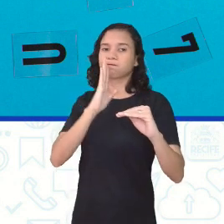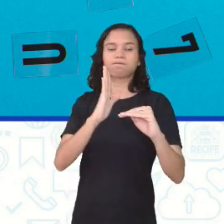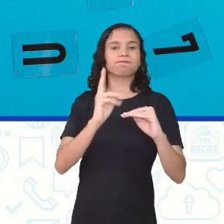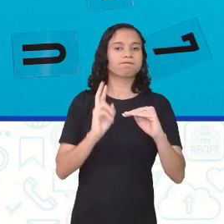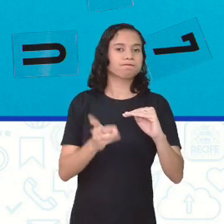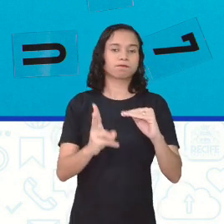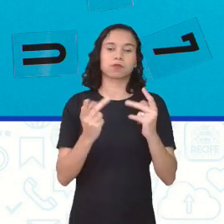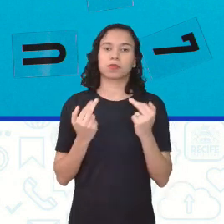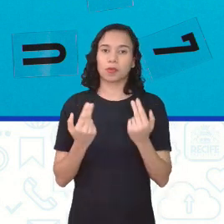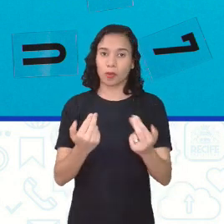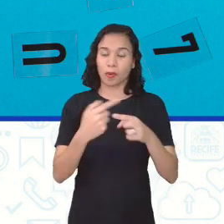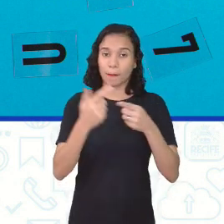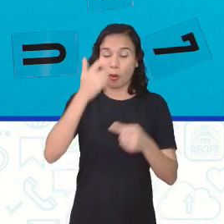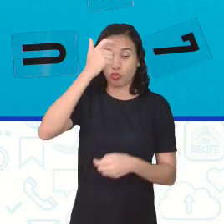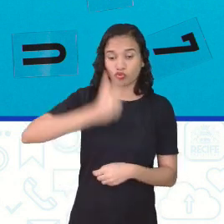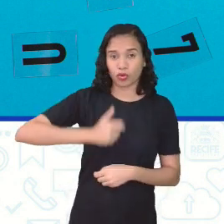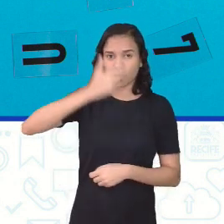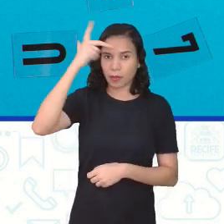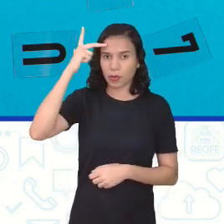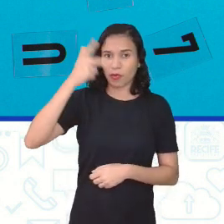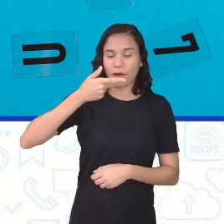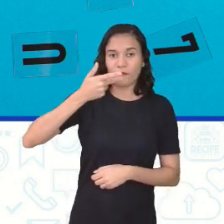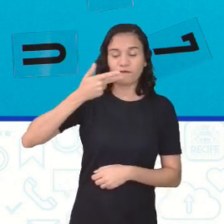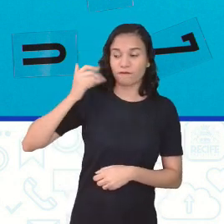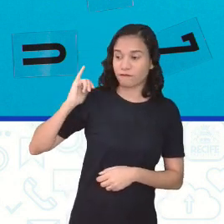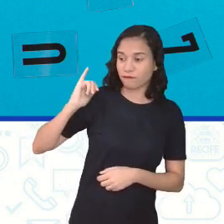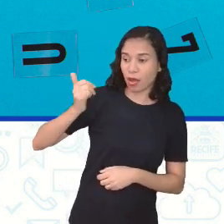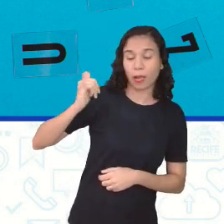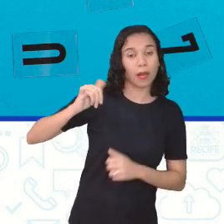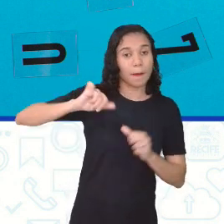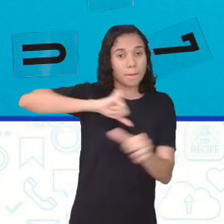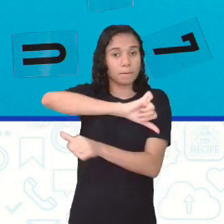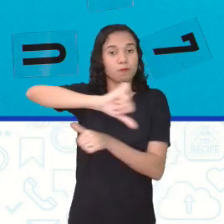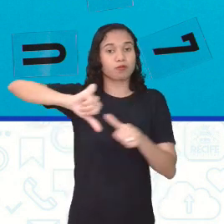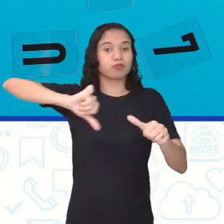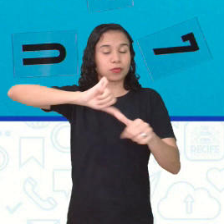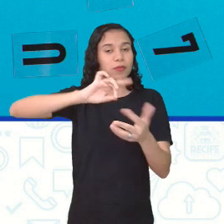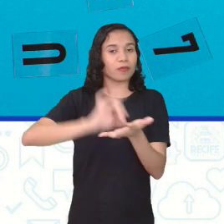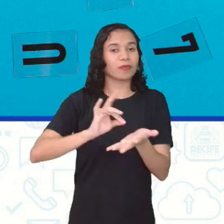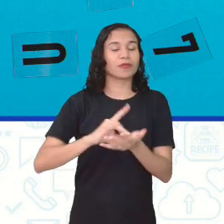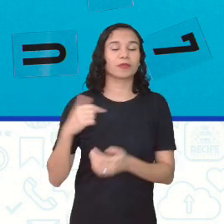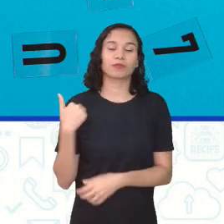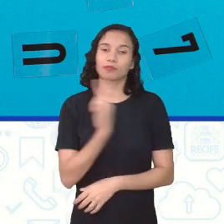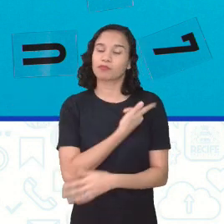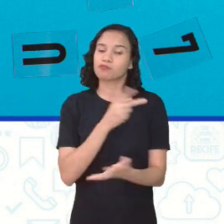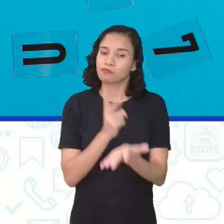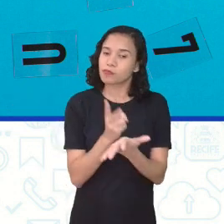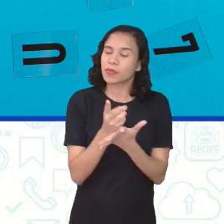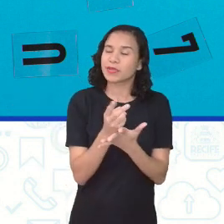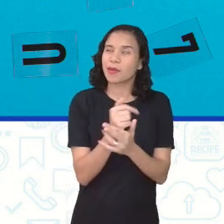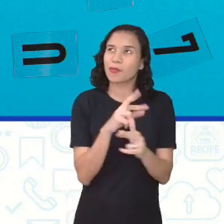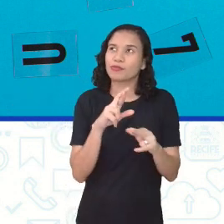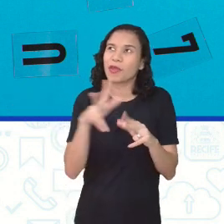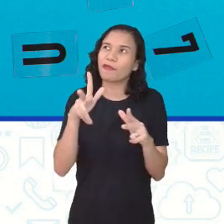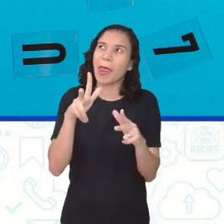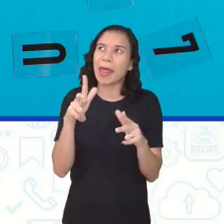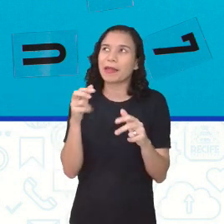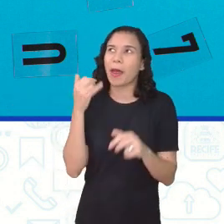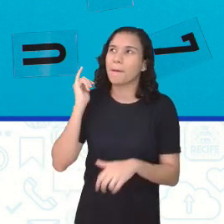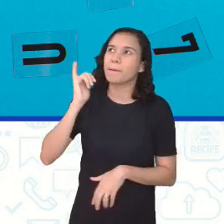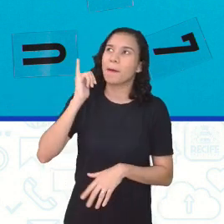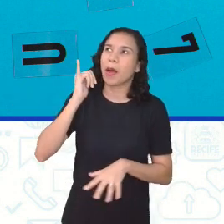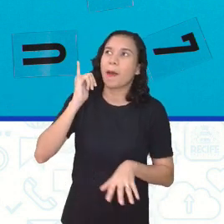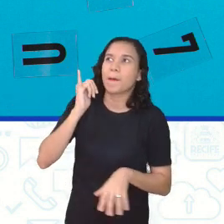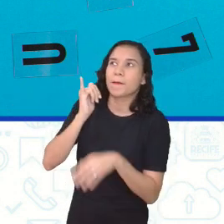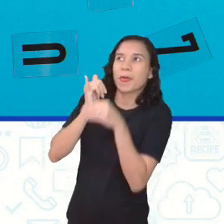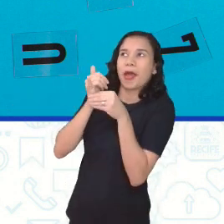Mas o modo como a gente vai contar vai mudar. E aí, a vai ter sempre uma coisinha diferente, o que não quer dizer